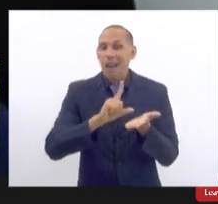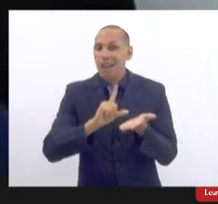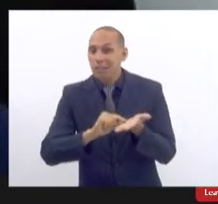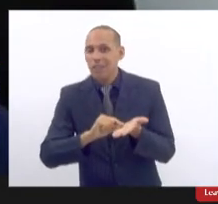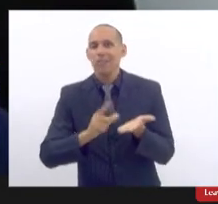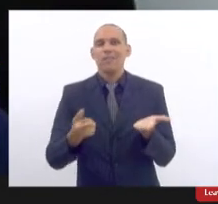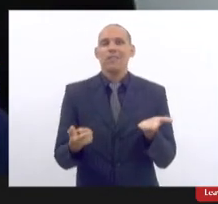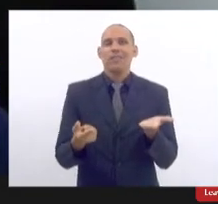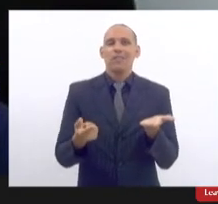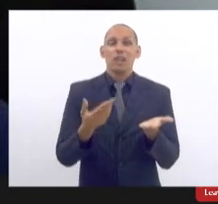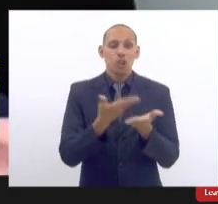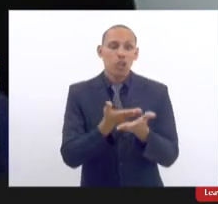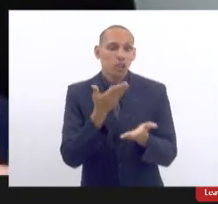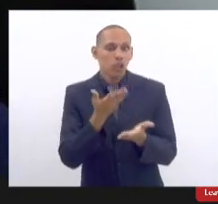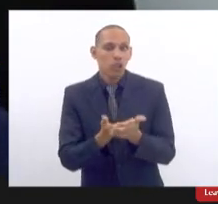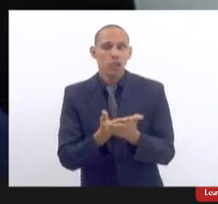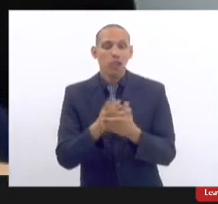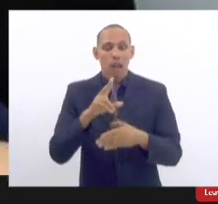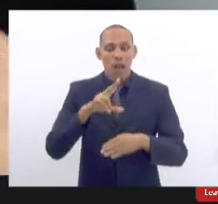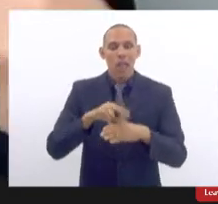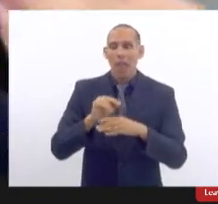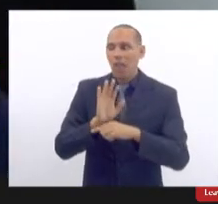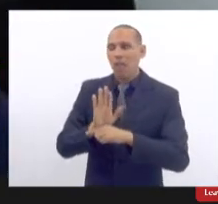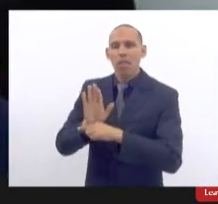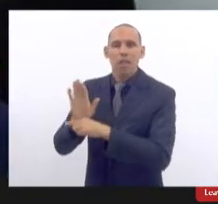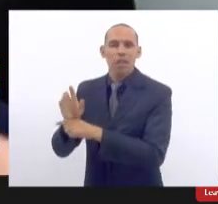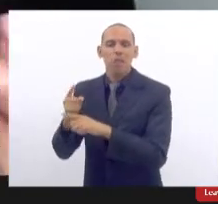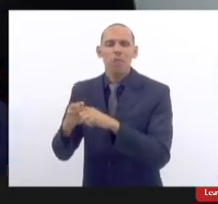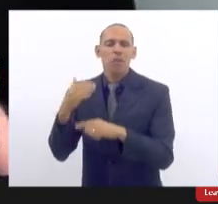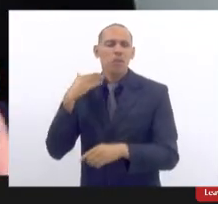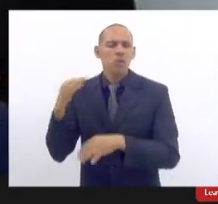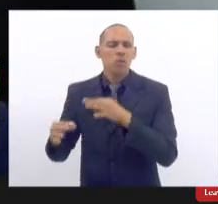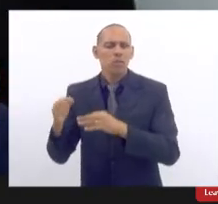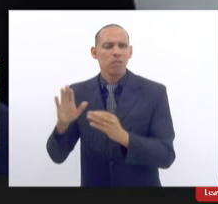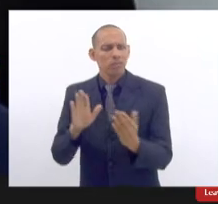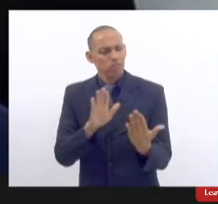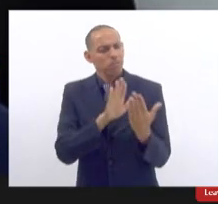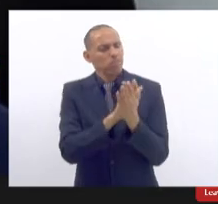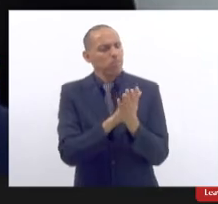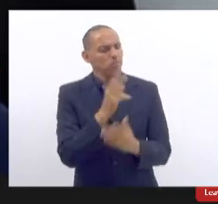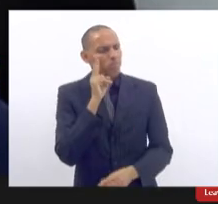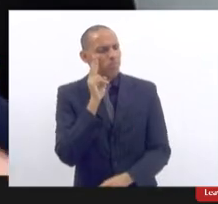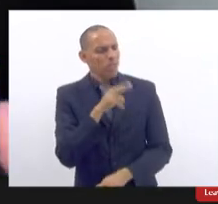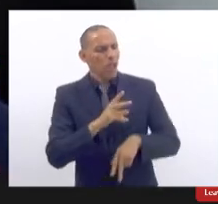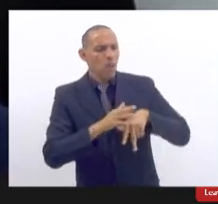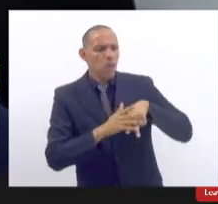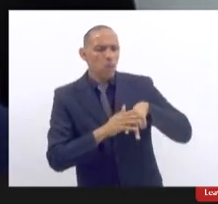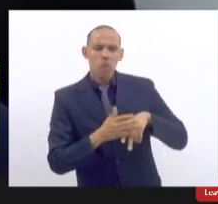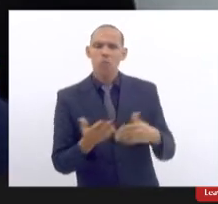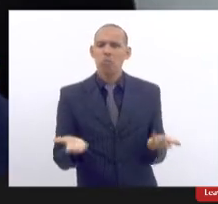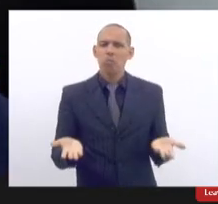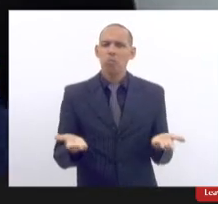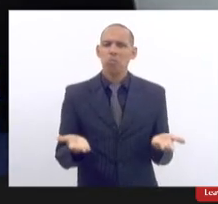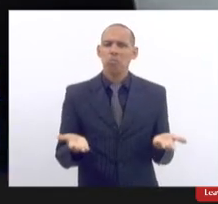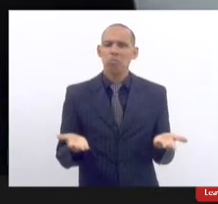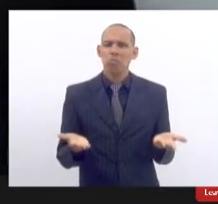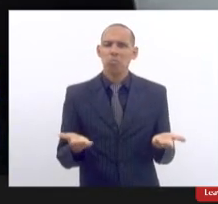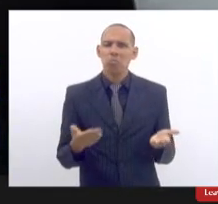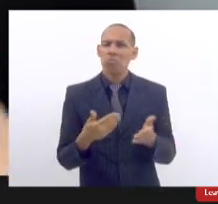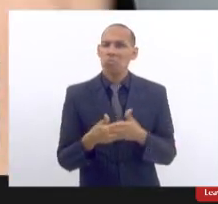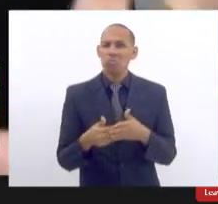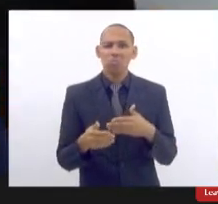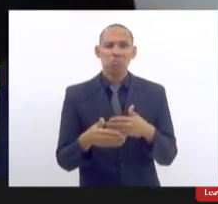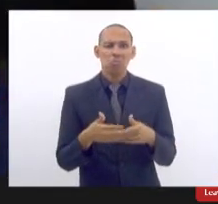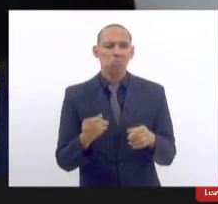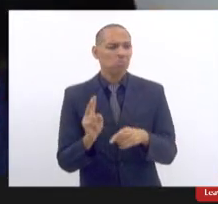apresentar estudos porque o juiz quando ele se depara com o caso de uma paciente seja para dar cobertura